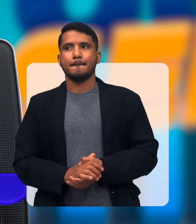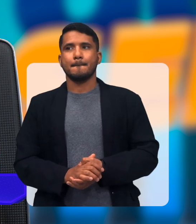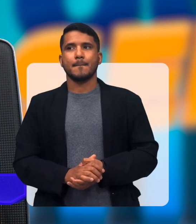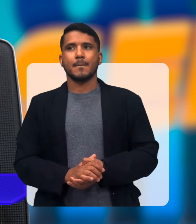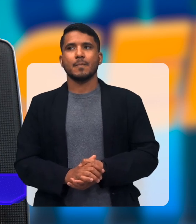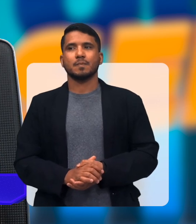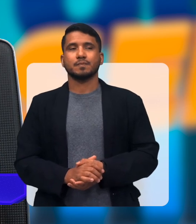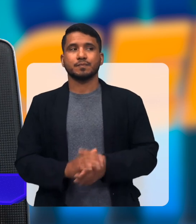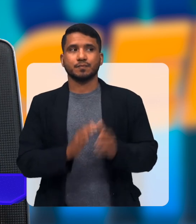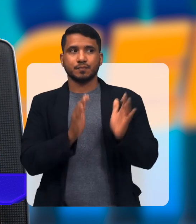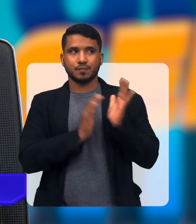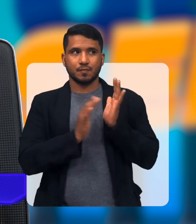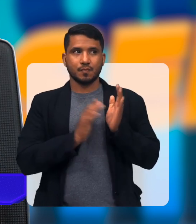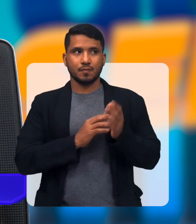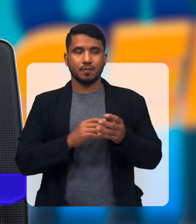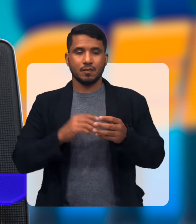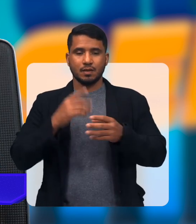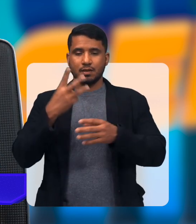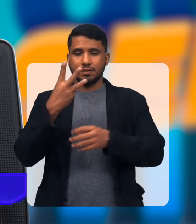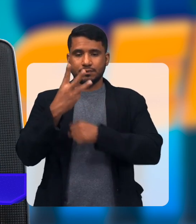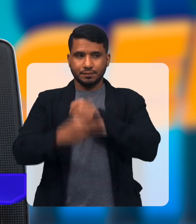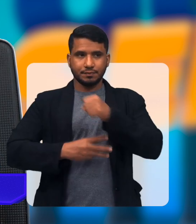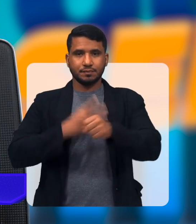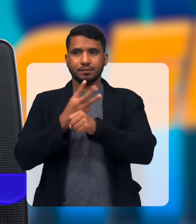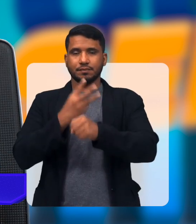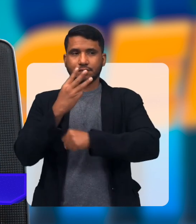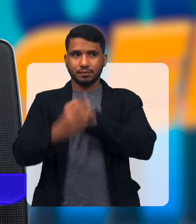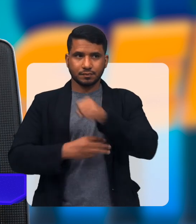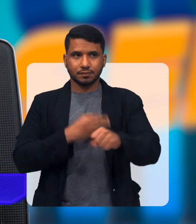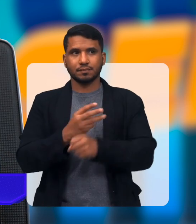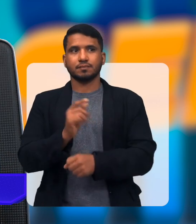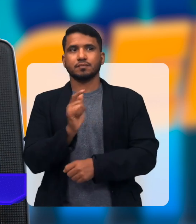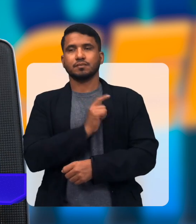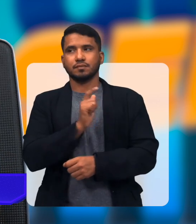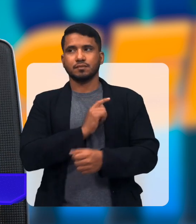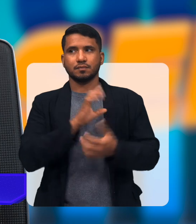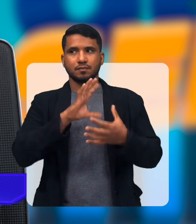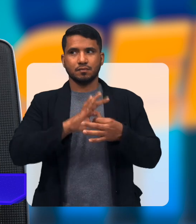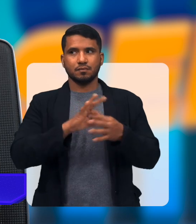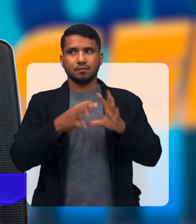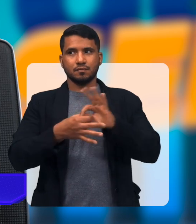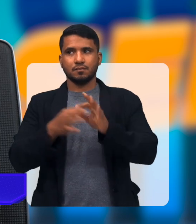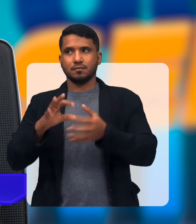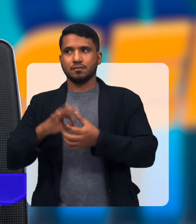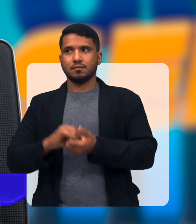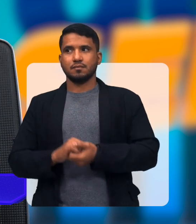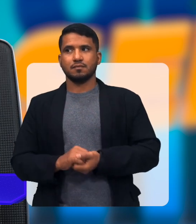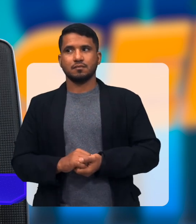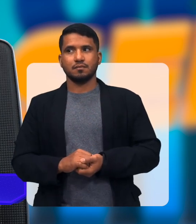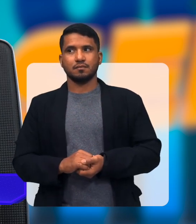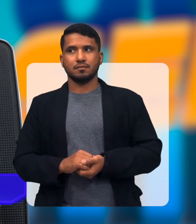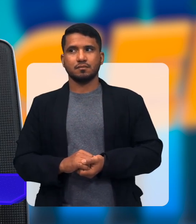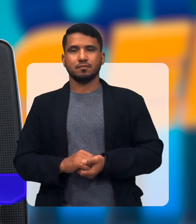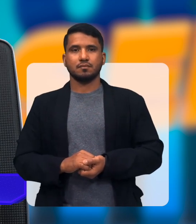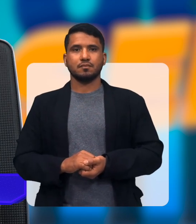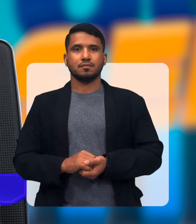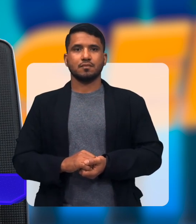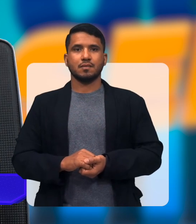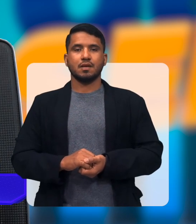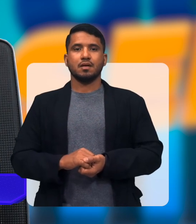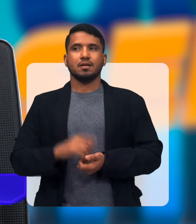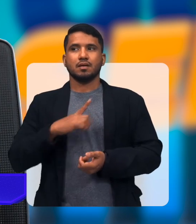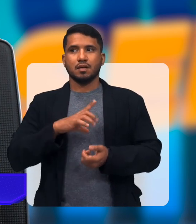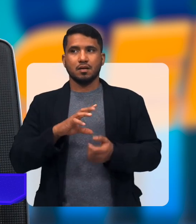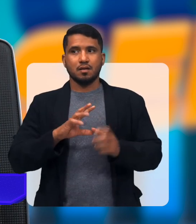A APAE De três em três anos Existem as Olimpíadas Nacionais Das APAE, né?